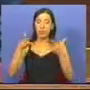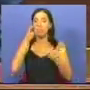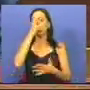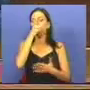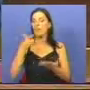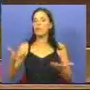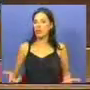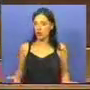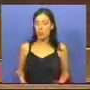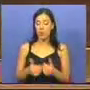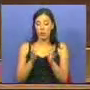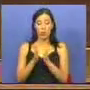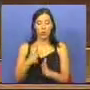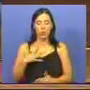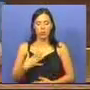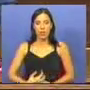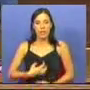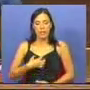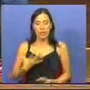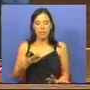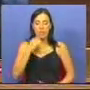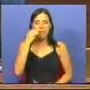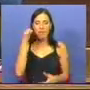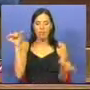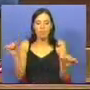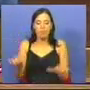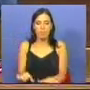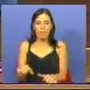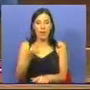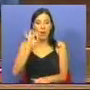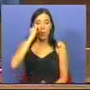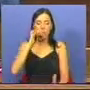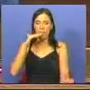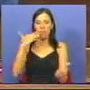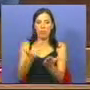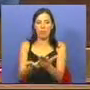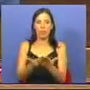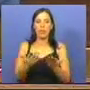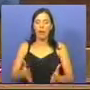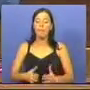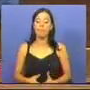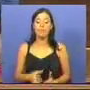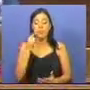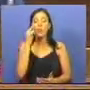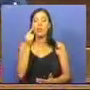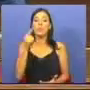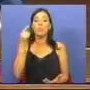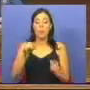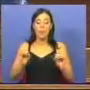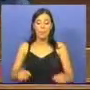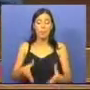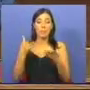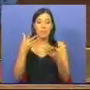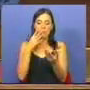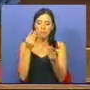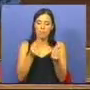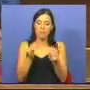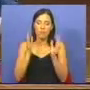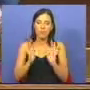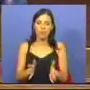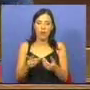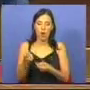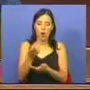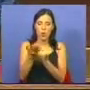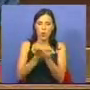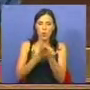infelizmente, todos nós sentiremos a gravidade dessas consequências. Particularmente nos primeiros sinais já de contração